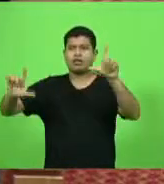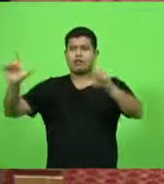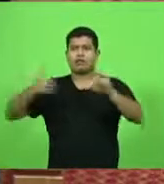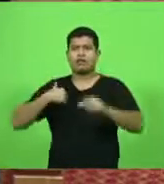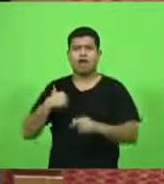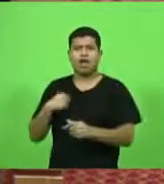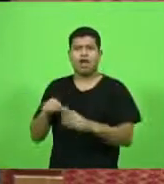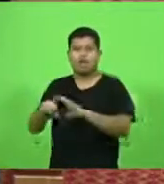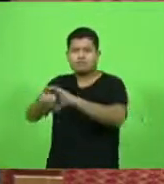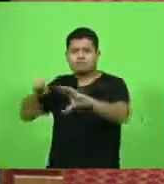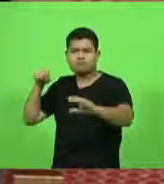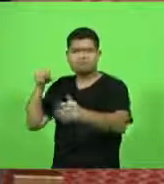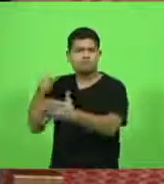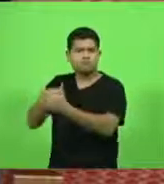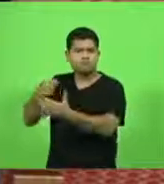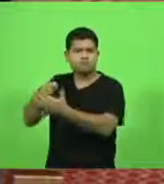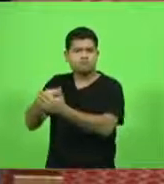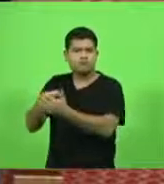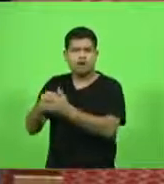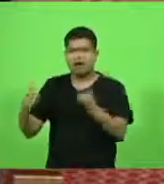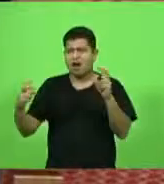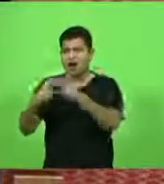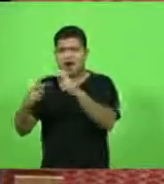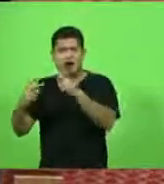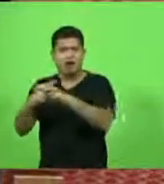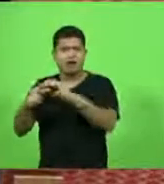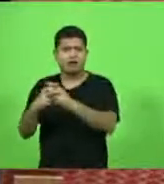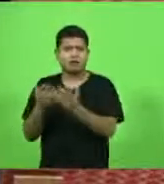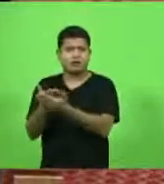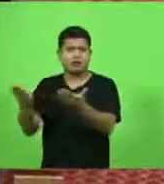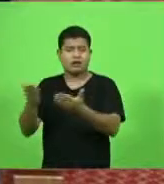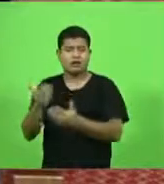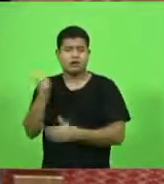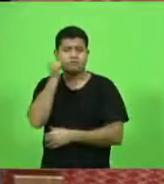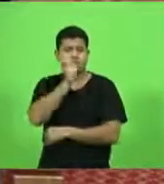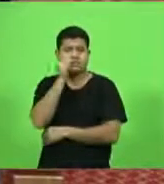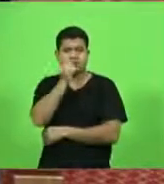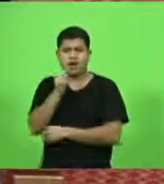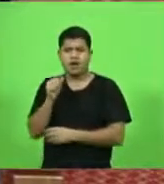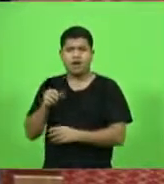a mulher na garagem, ele agredindo a mulher no elevador e depois